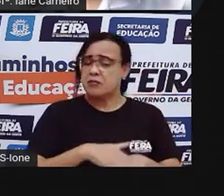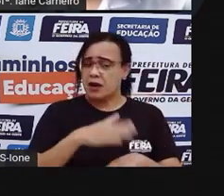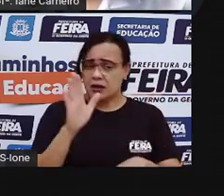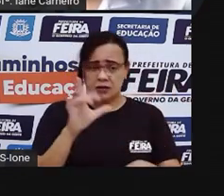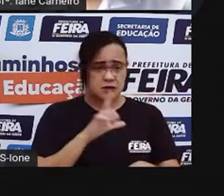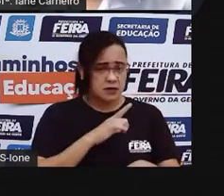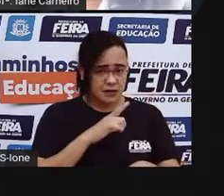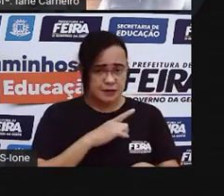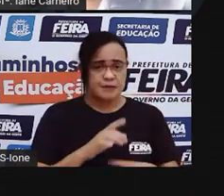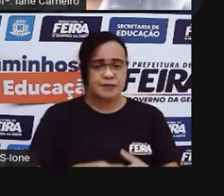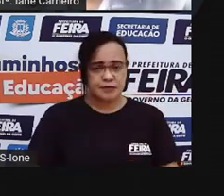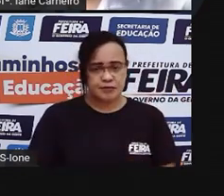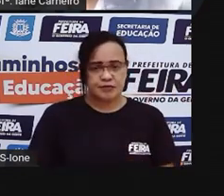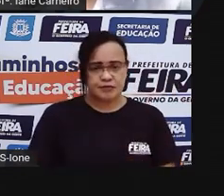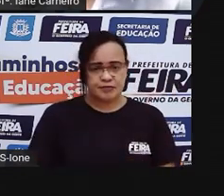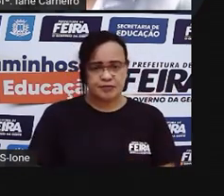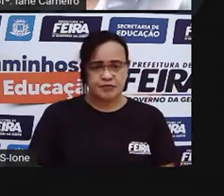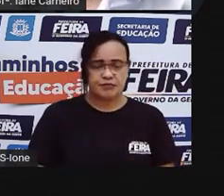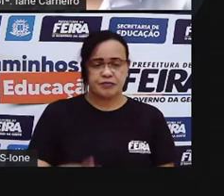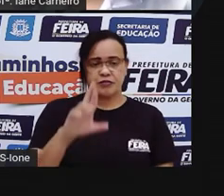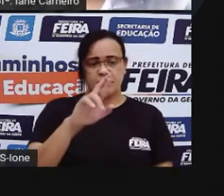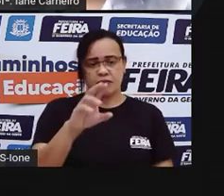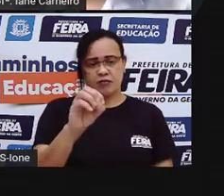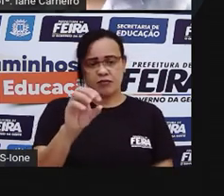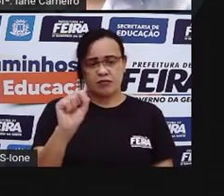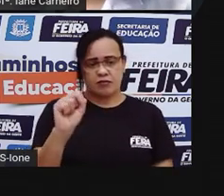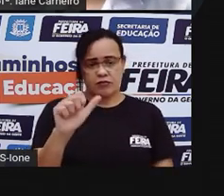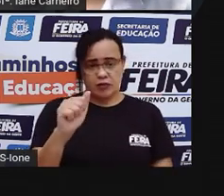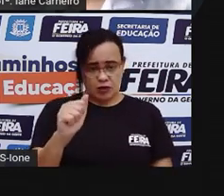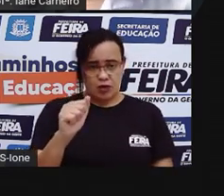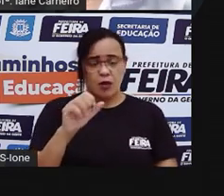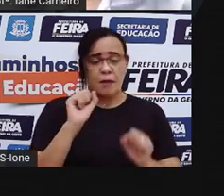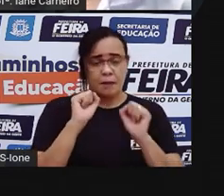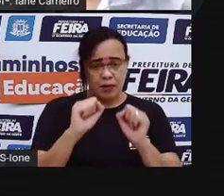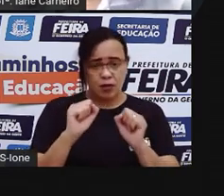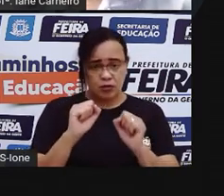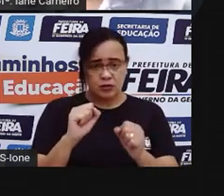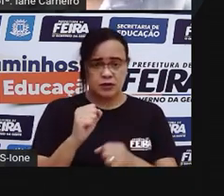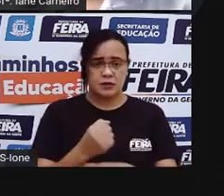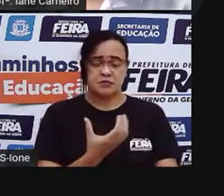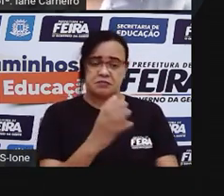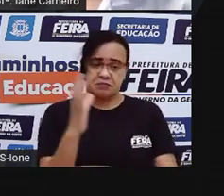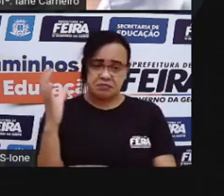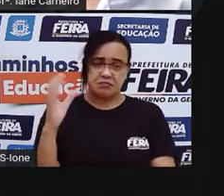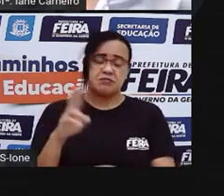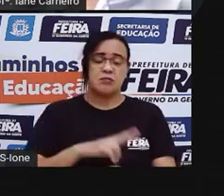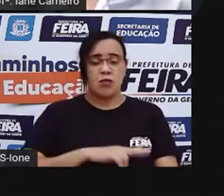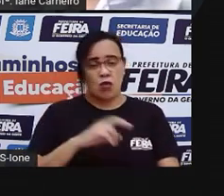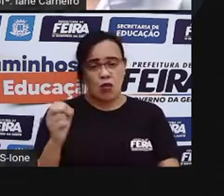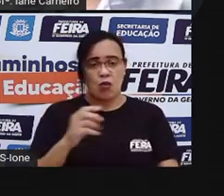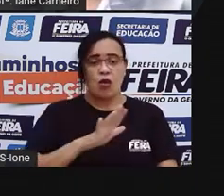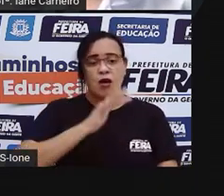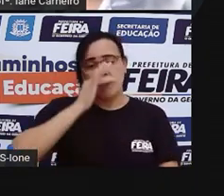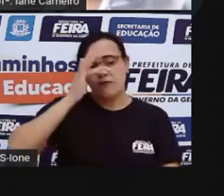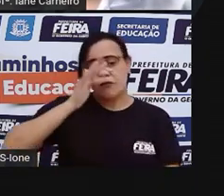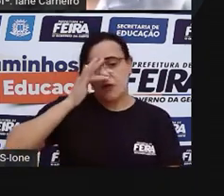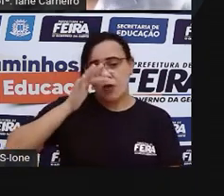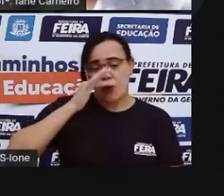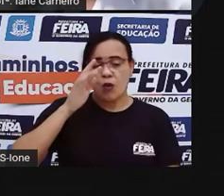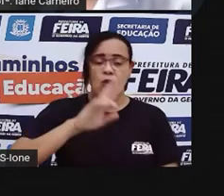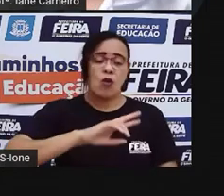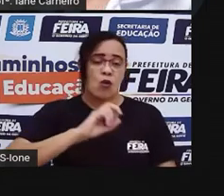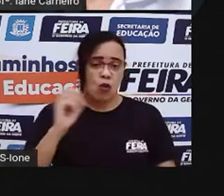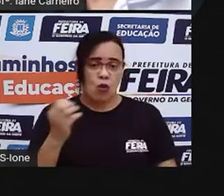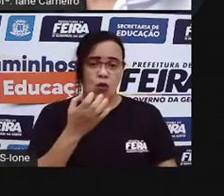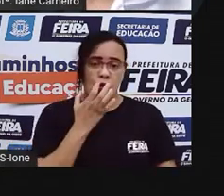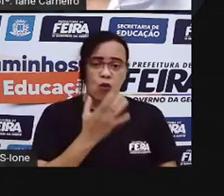significado Então aqui ó Rosa Então pode ser A planta Pode ser A cor E pode ser A pessoa